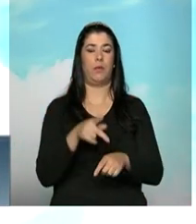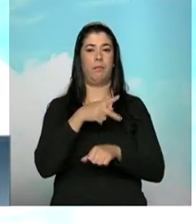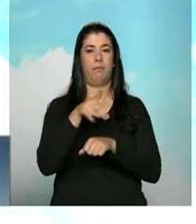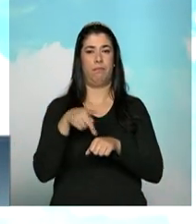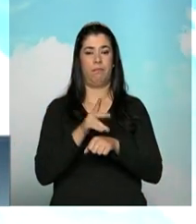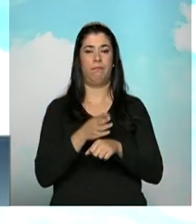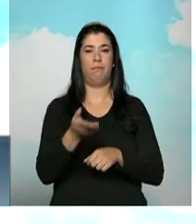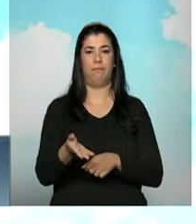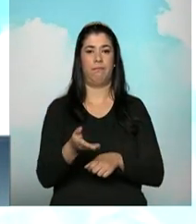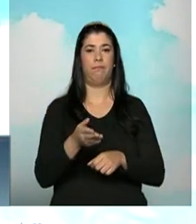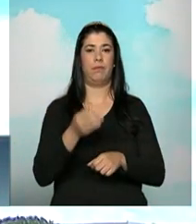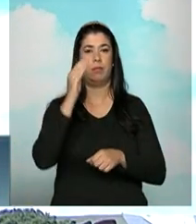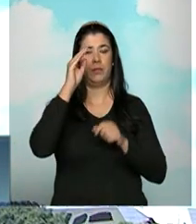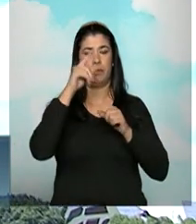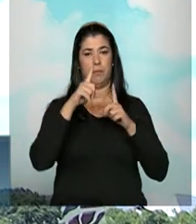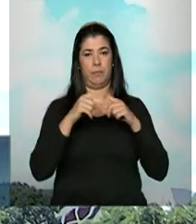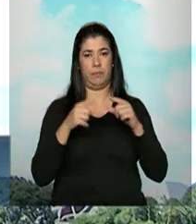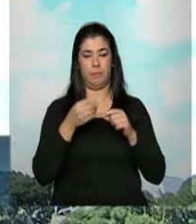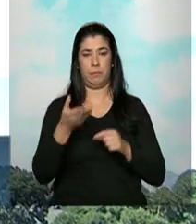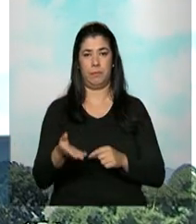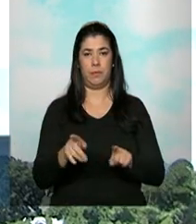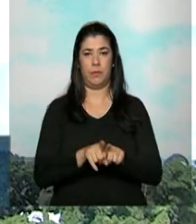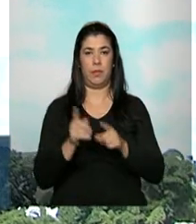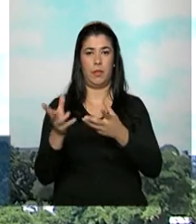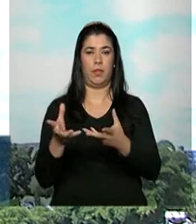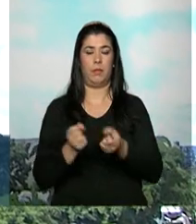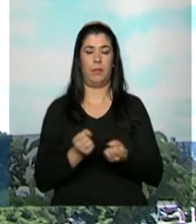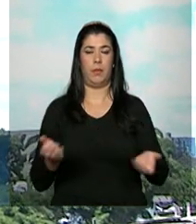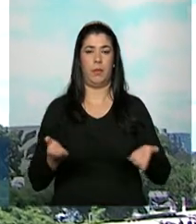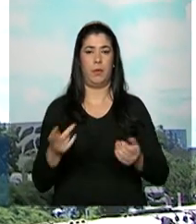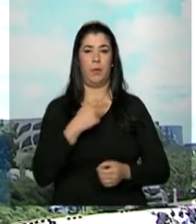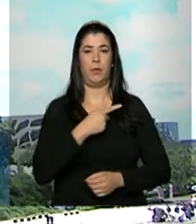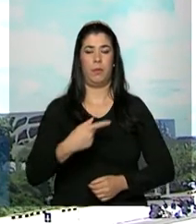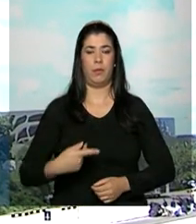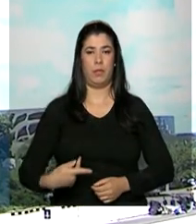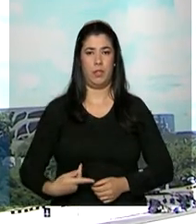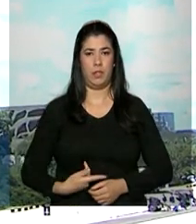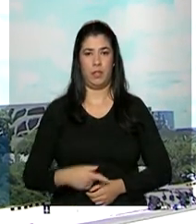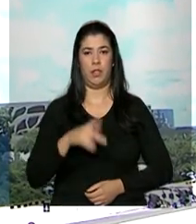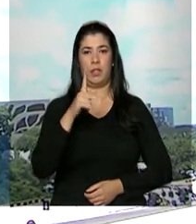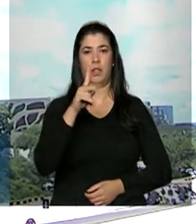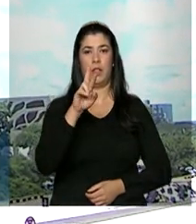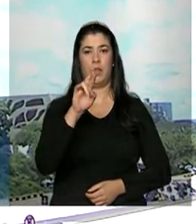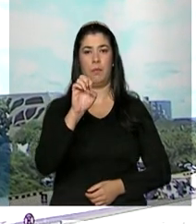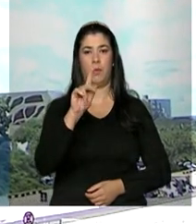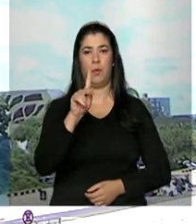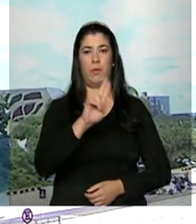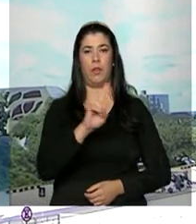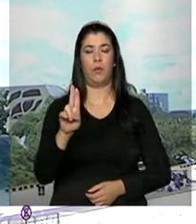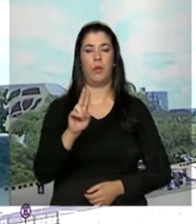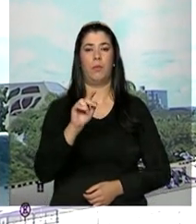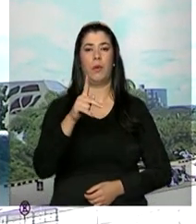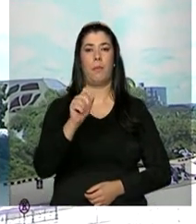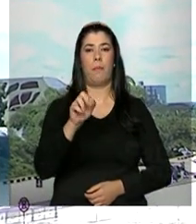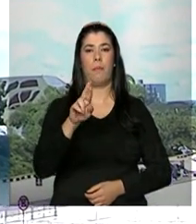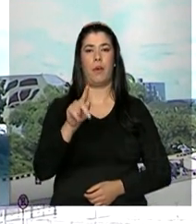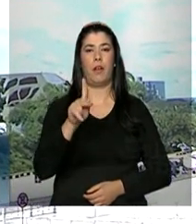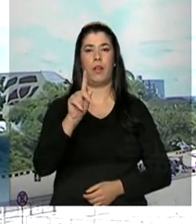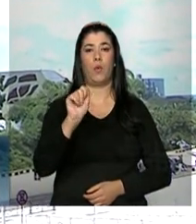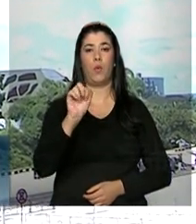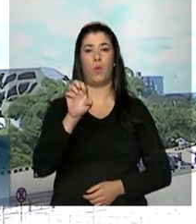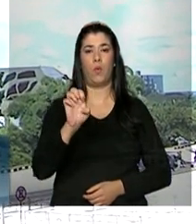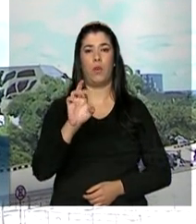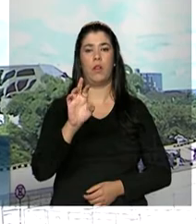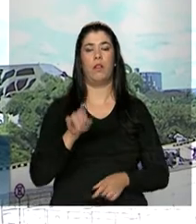oficial realizada hoje que vai receber a presidenta da República da Coreia, Park Geun-ri. A